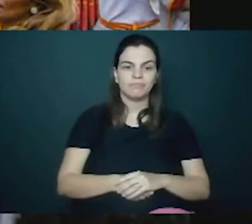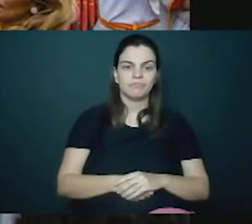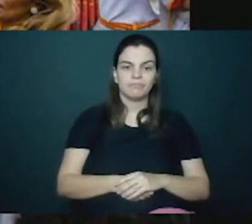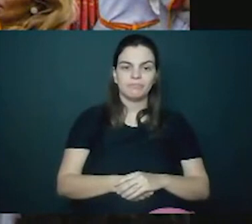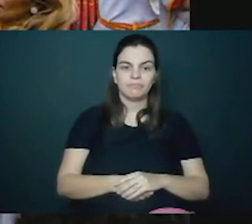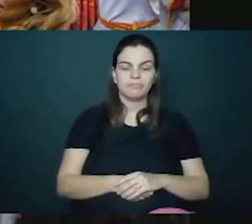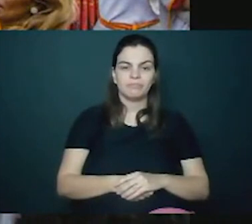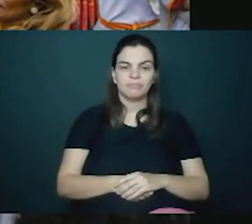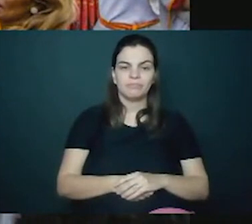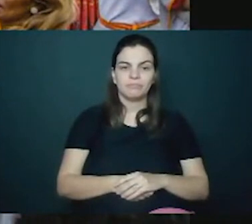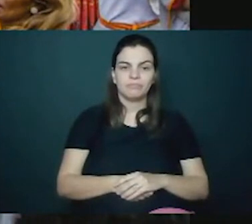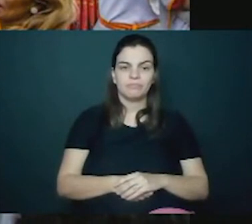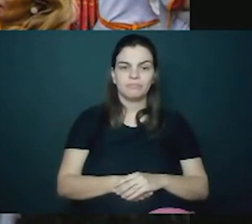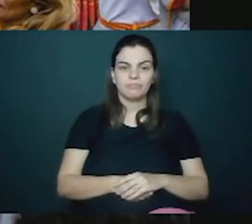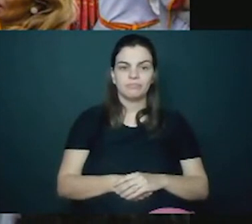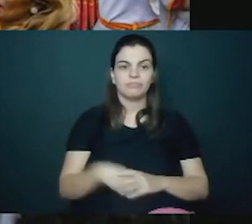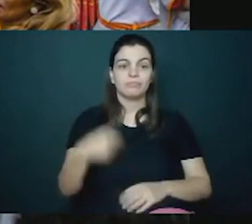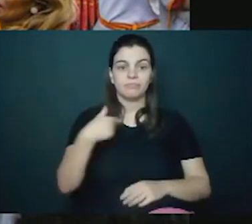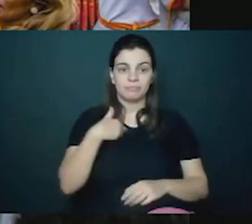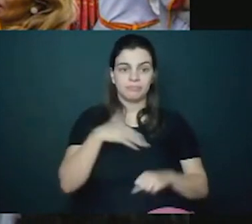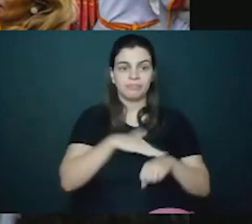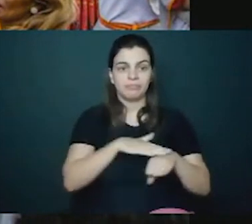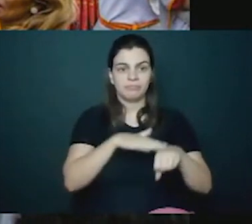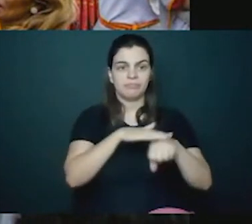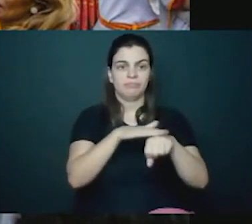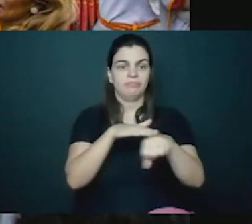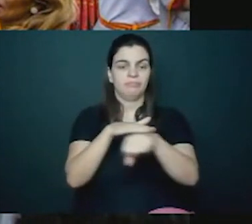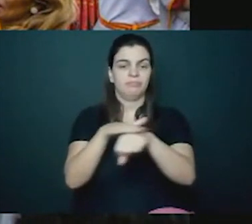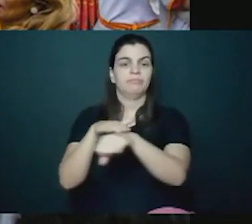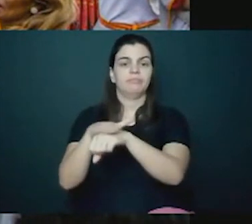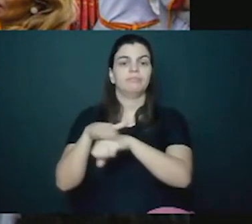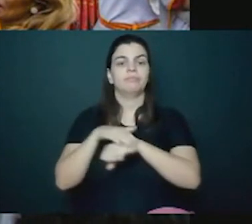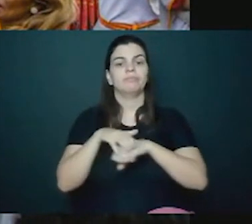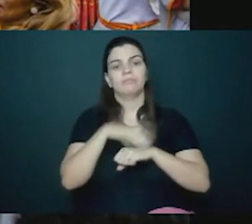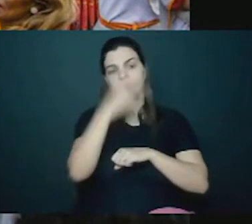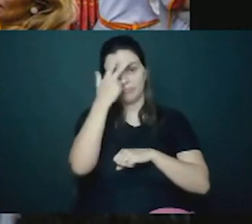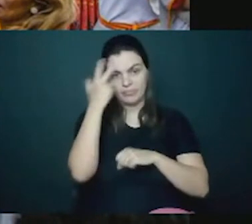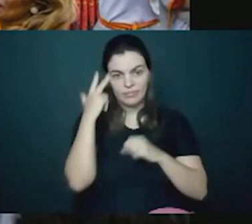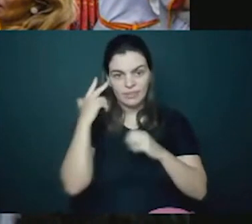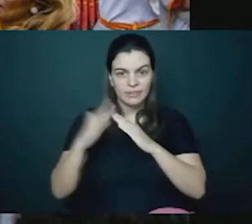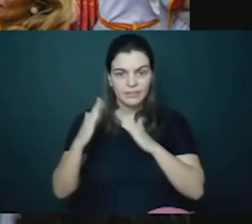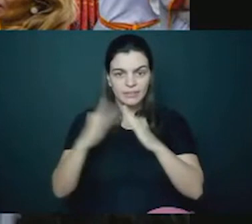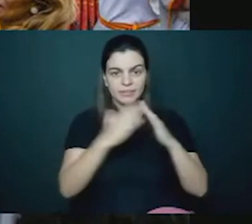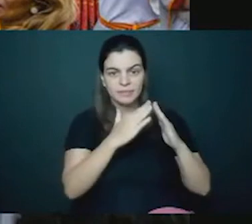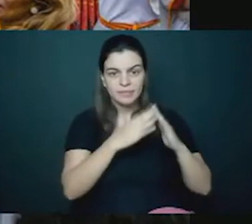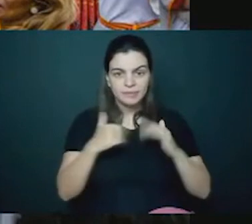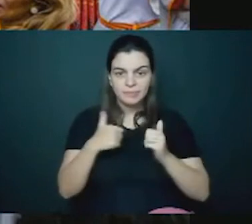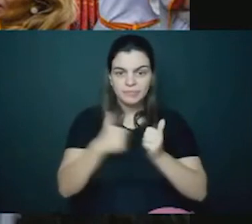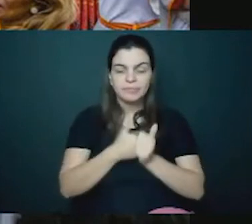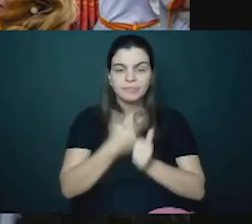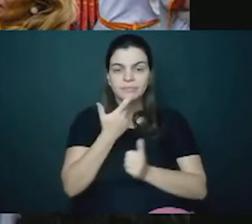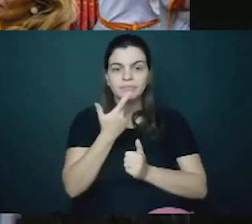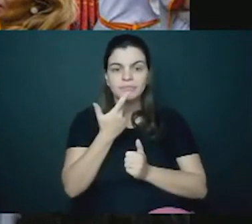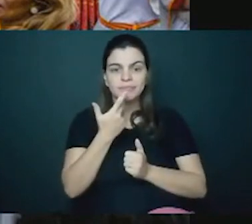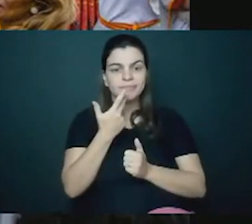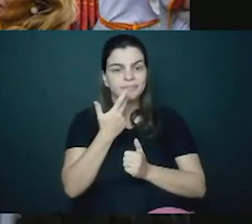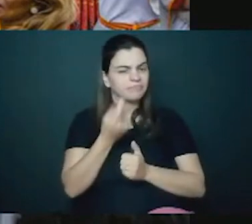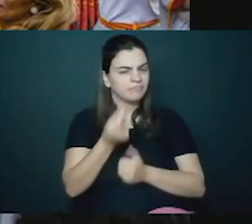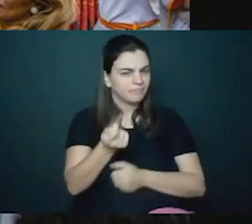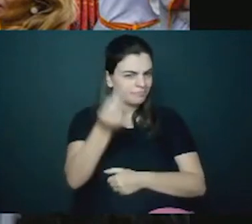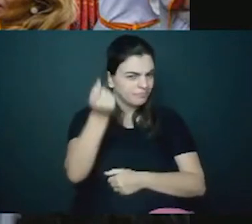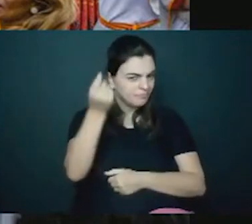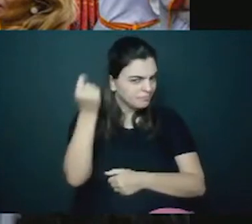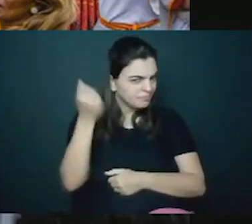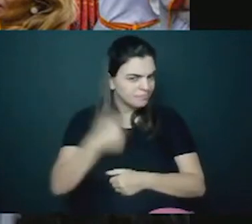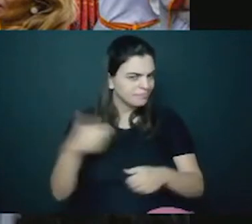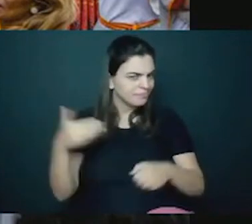famílias da região, era comum o relato dos moradores que há muito tempo não visitavam este espaço e